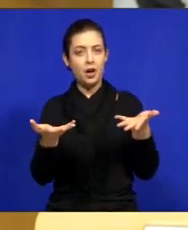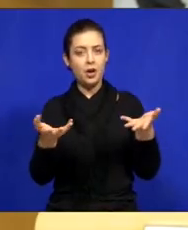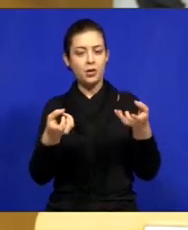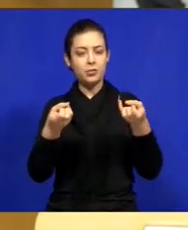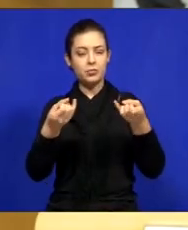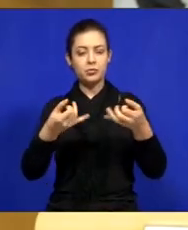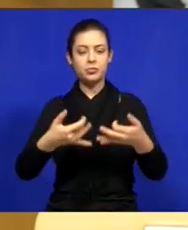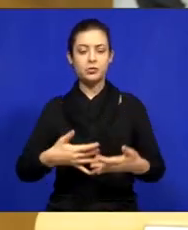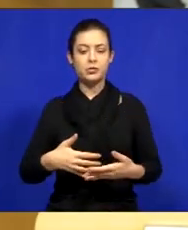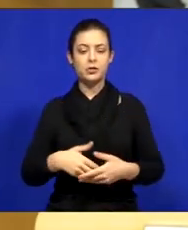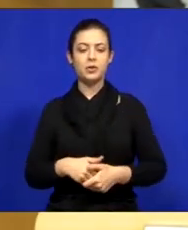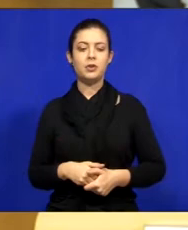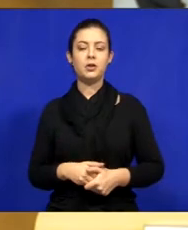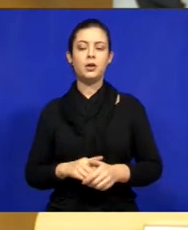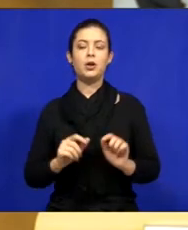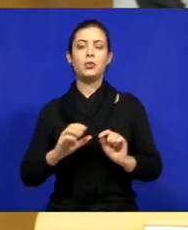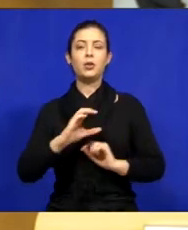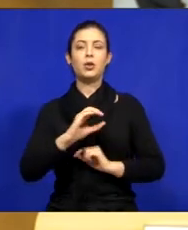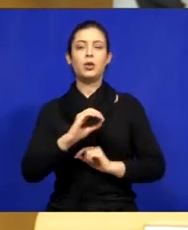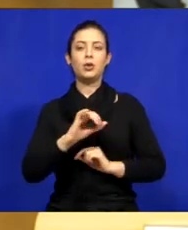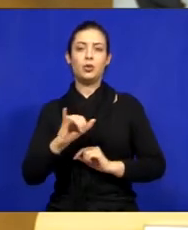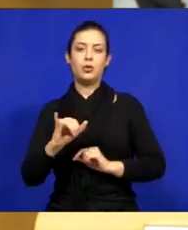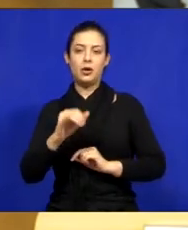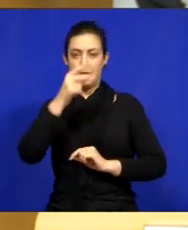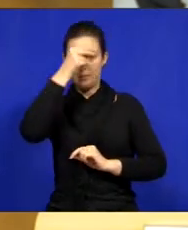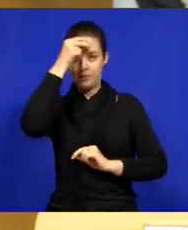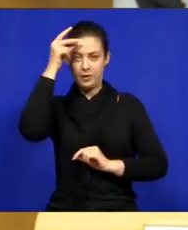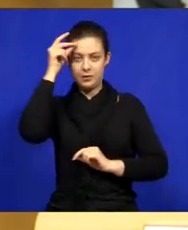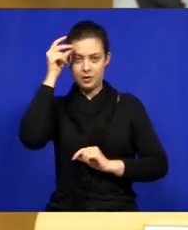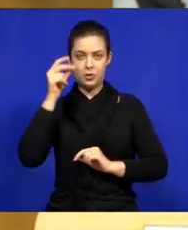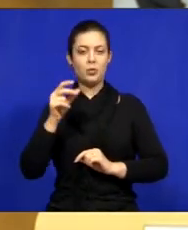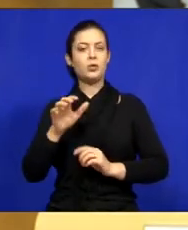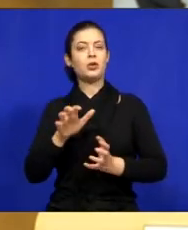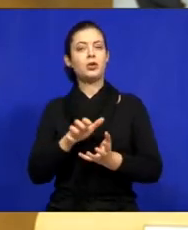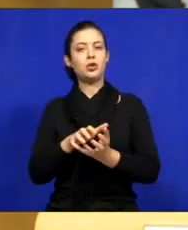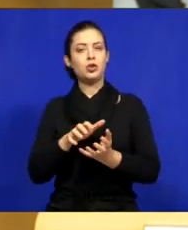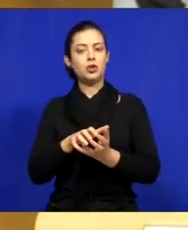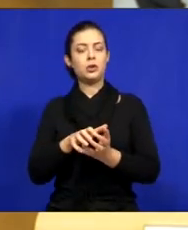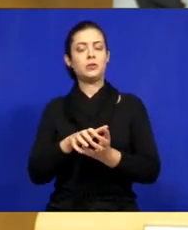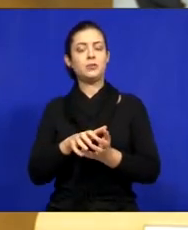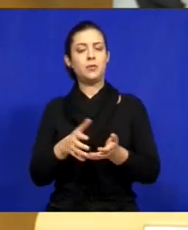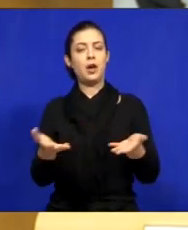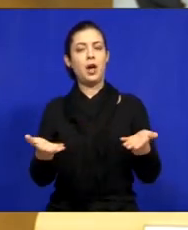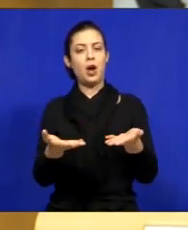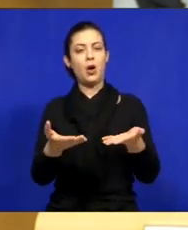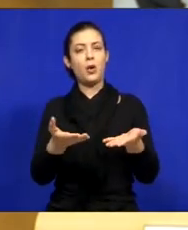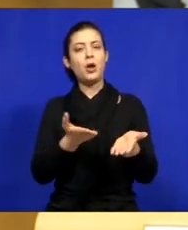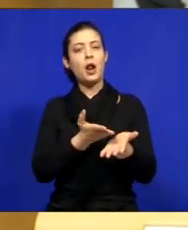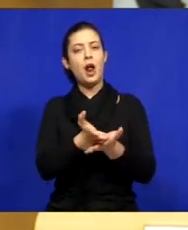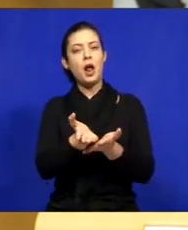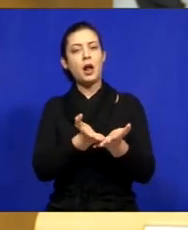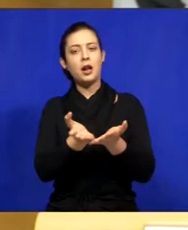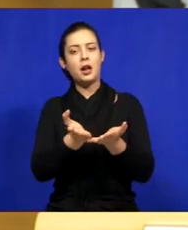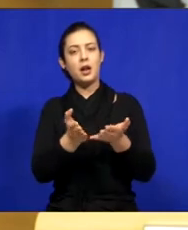do COI, Prefeitura Municipal de Jacareí, abre licitação,